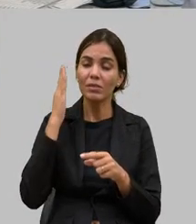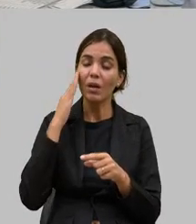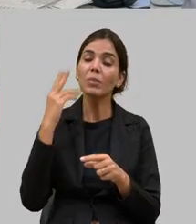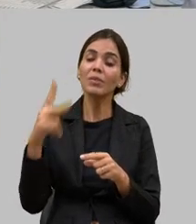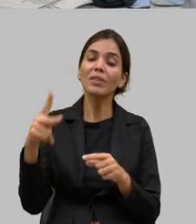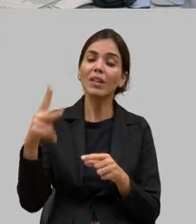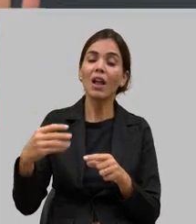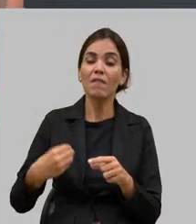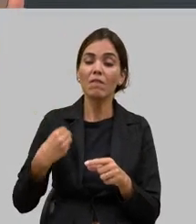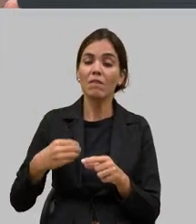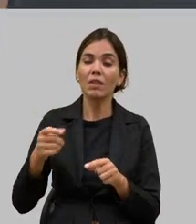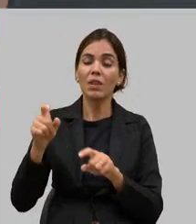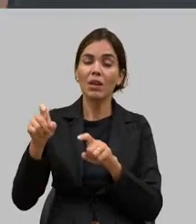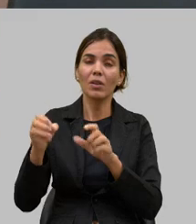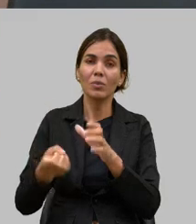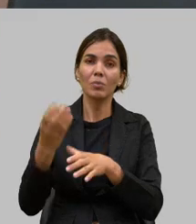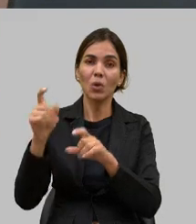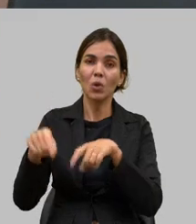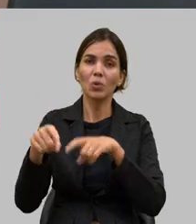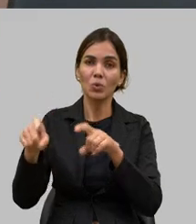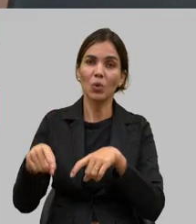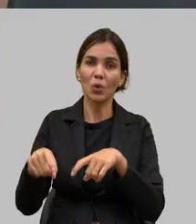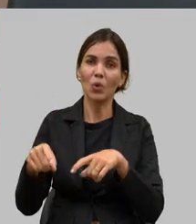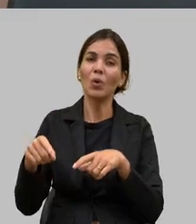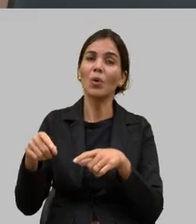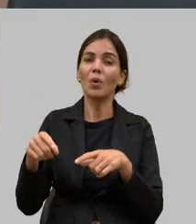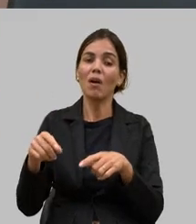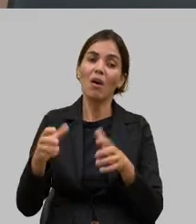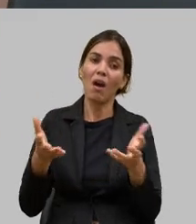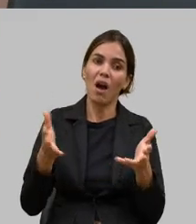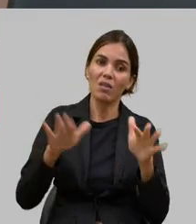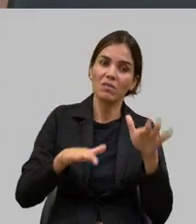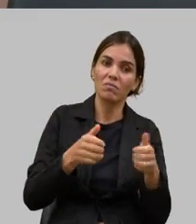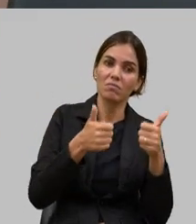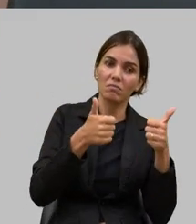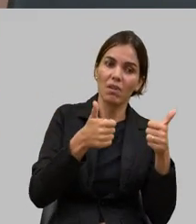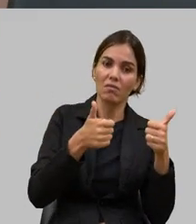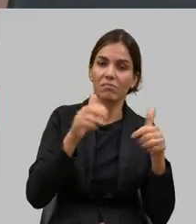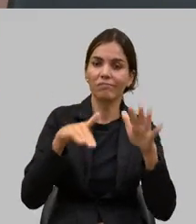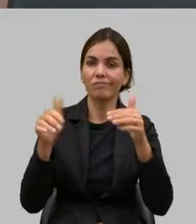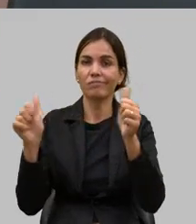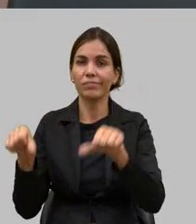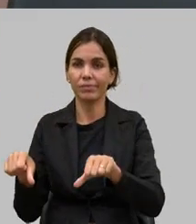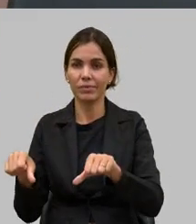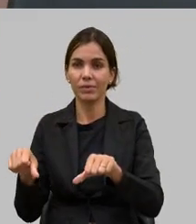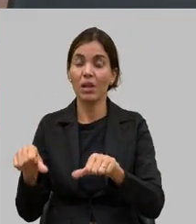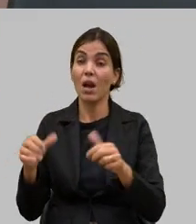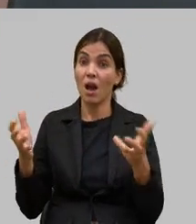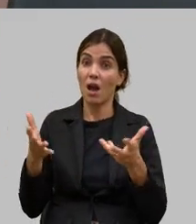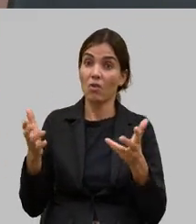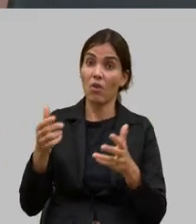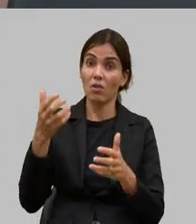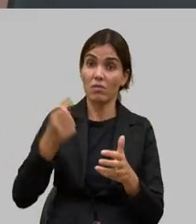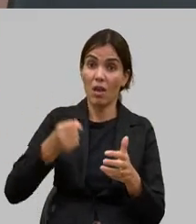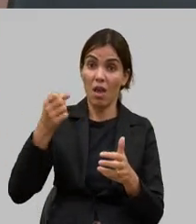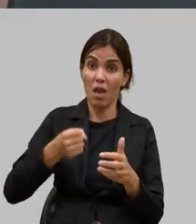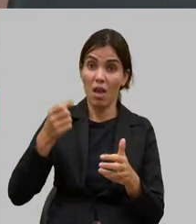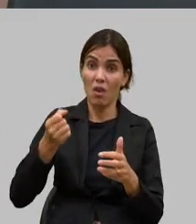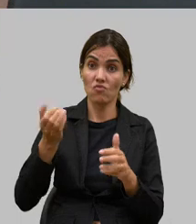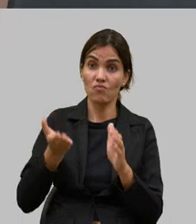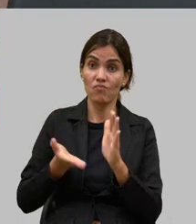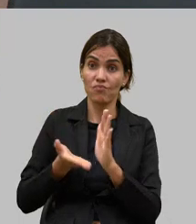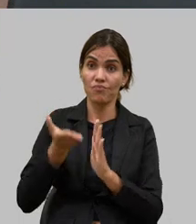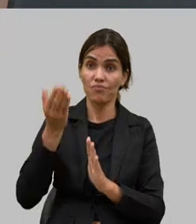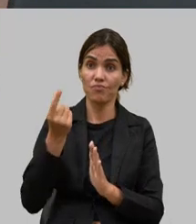ruim agora já estão com medo porque o preço do leite subiu estão com medo de subir nas gândulas e aí acabar tendo outra nova discussão